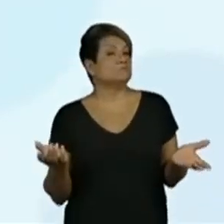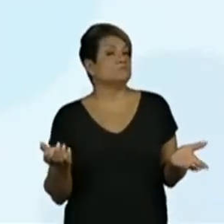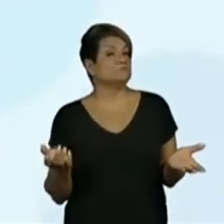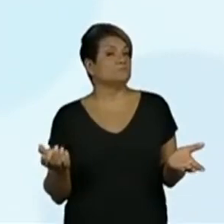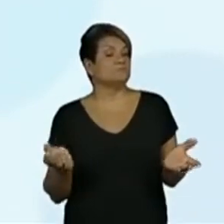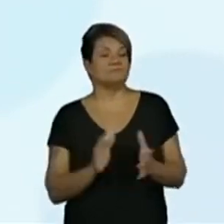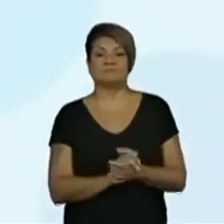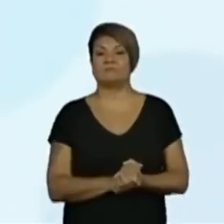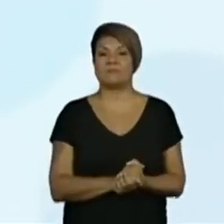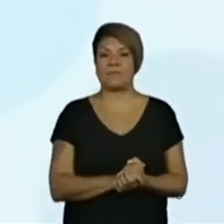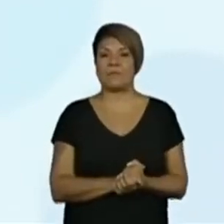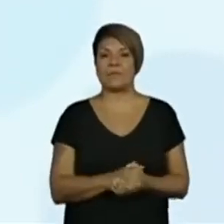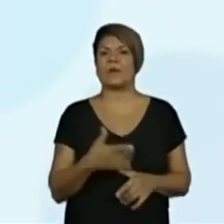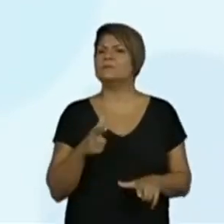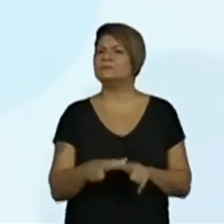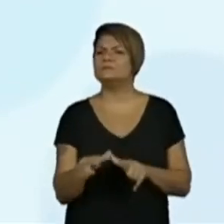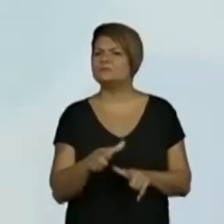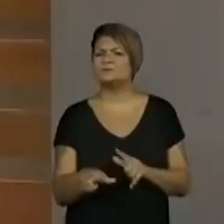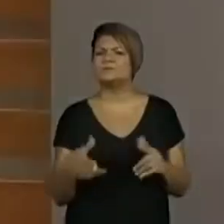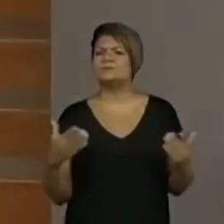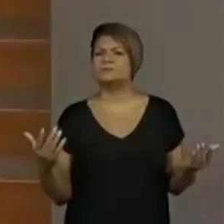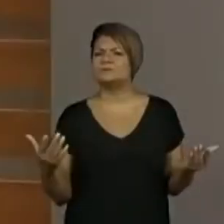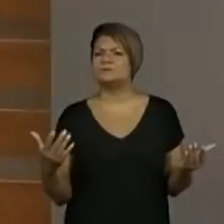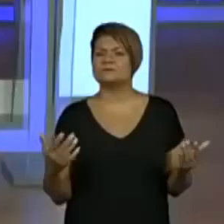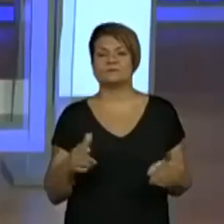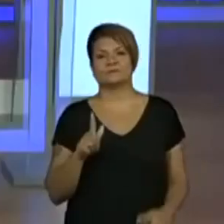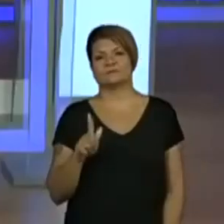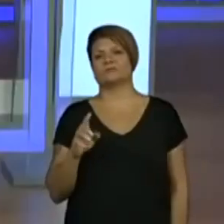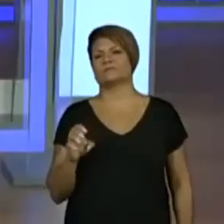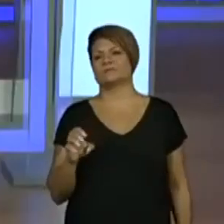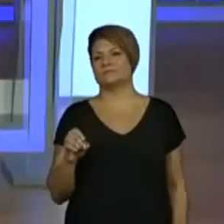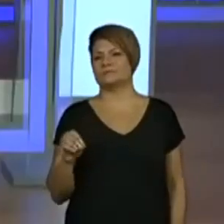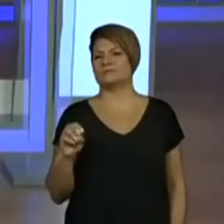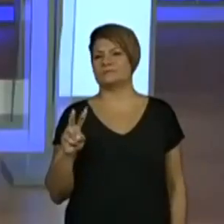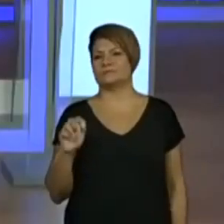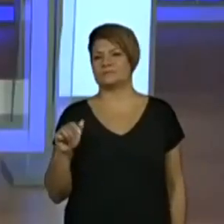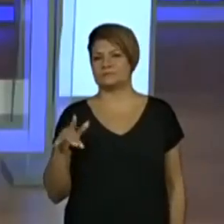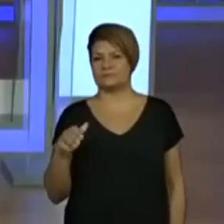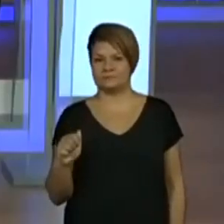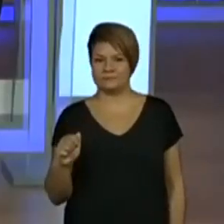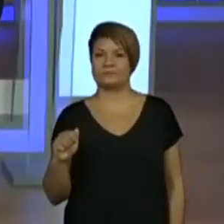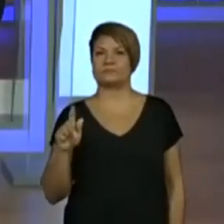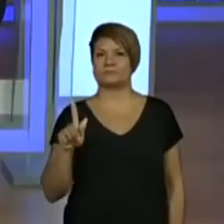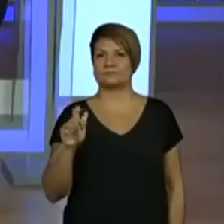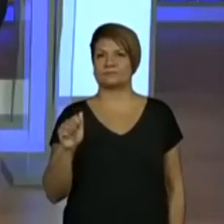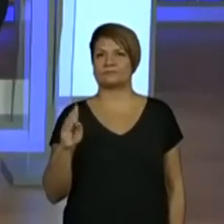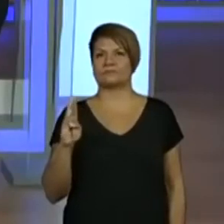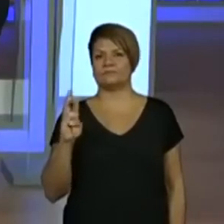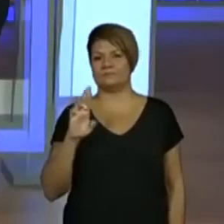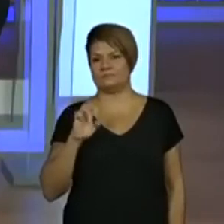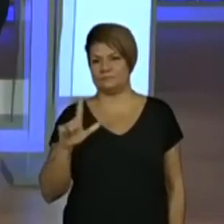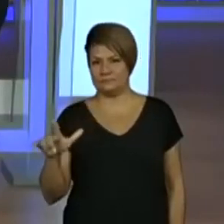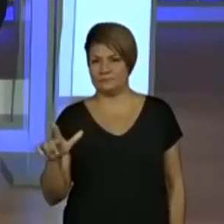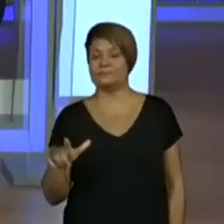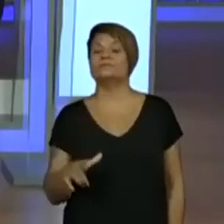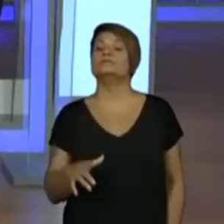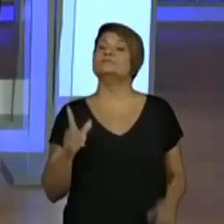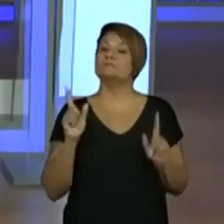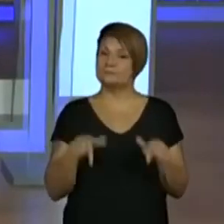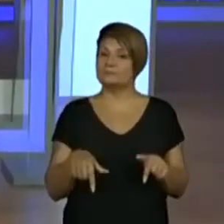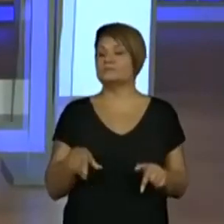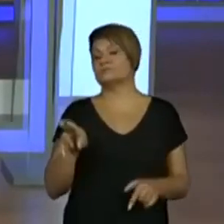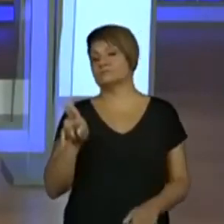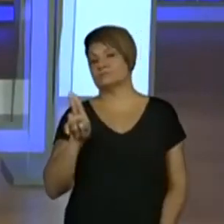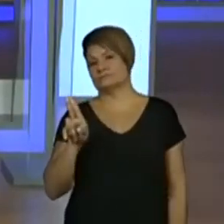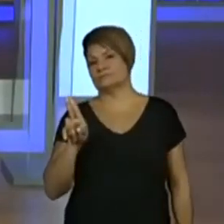um pouquinho mais. Qual que a letra mesmo? Ó, Giovana e o Gabriel estão colaborando conosco e disseram que é a letra